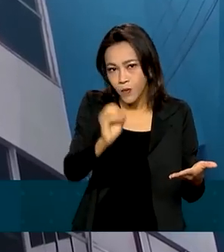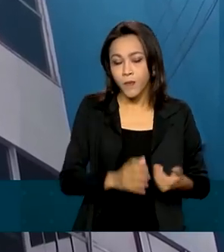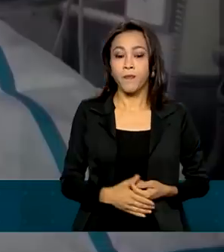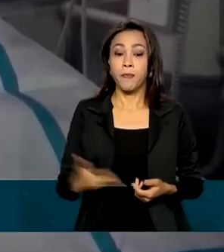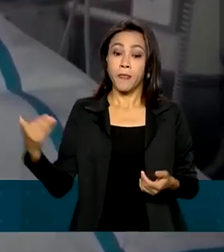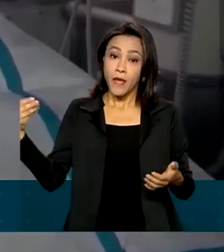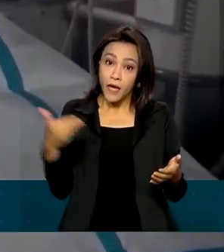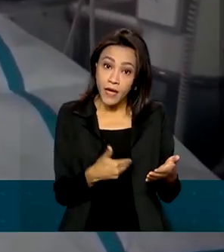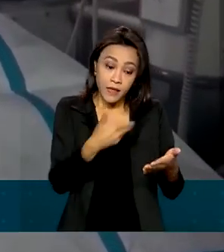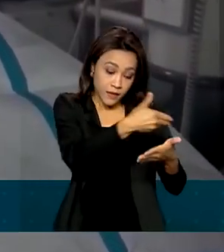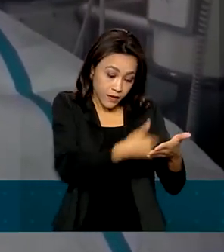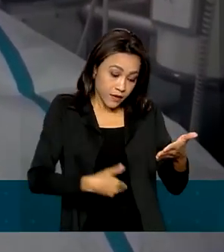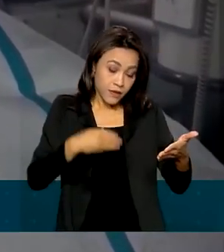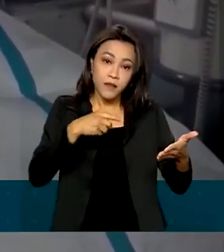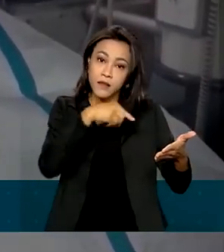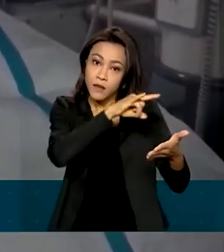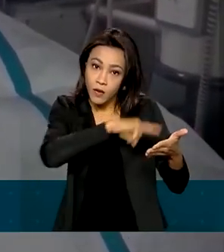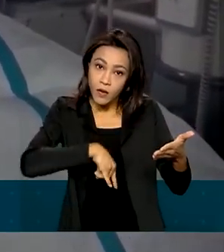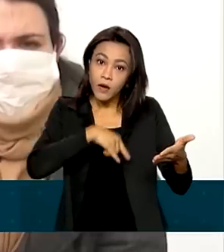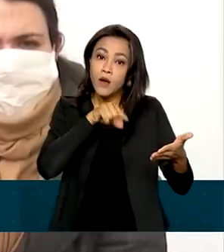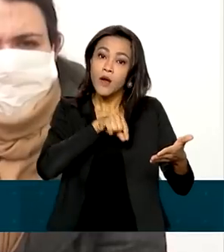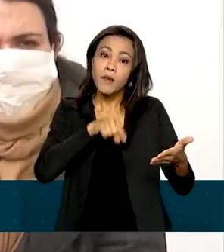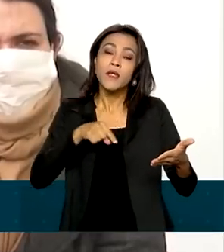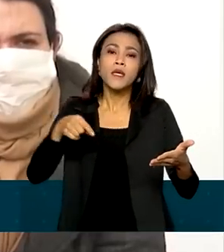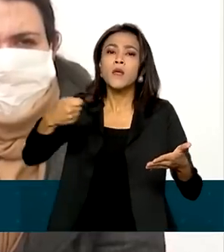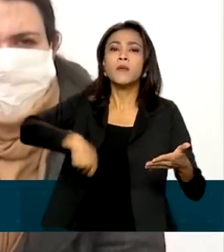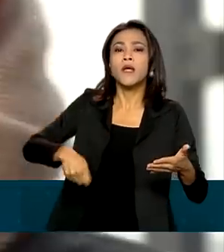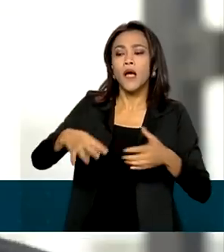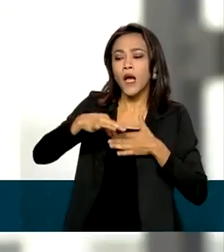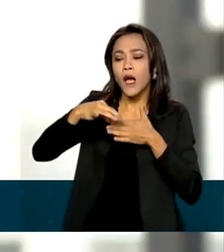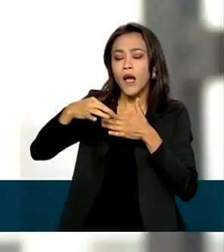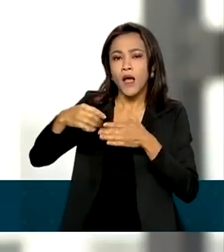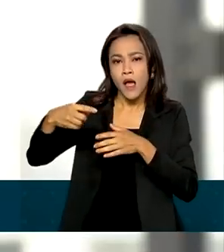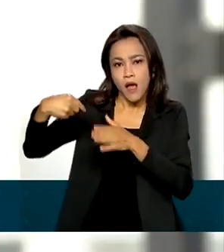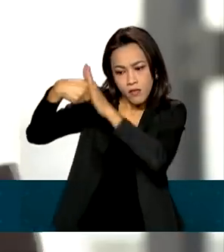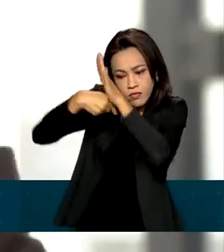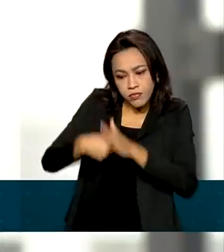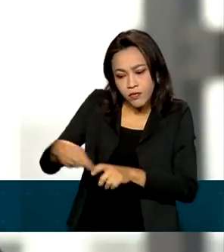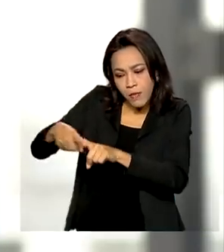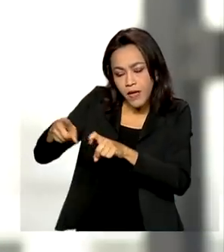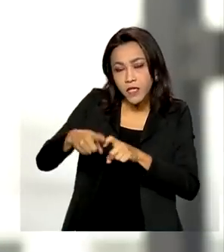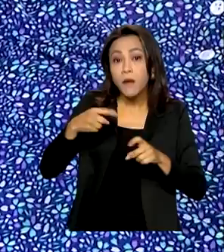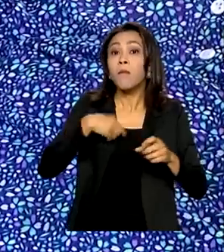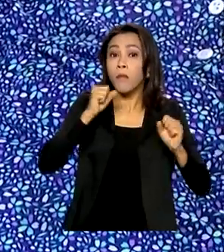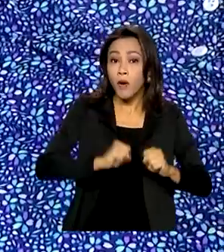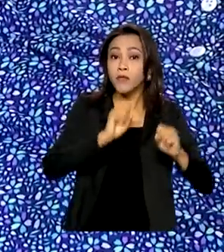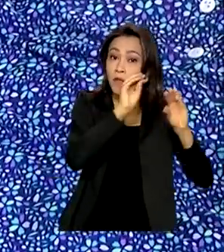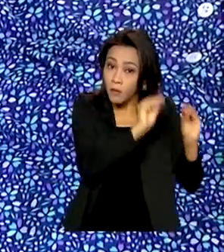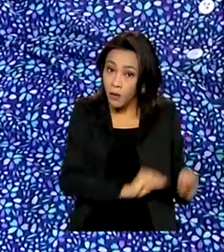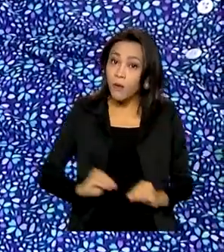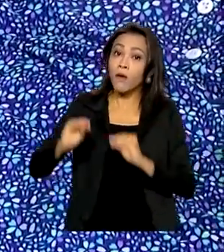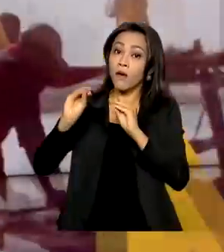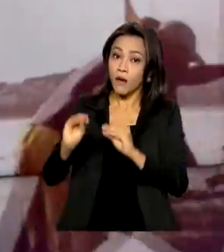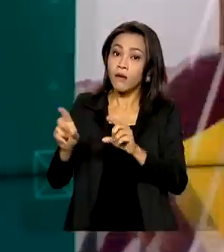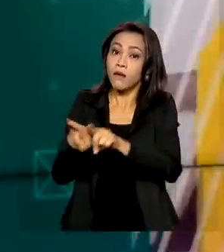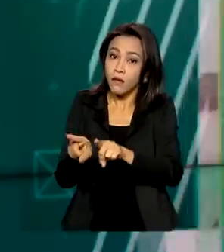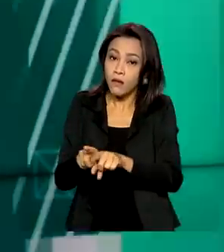que dispensa a perícia médica estará em vigor até o final deste mês, podendo ser prorrogado a critério do INSS.